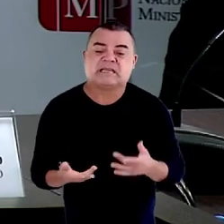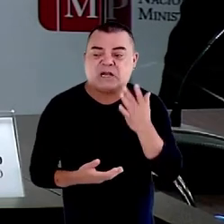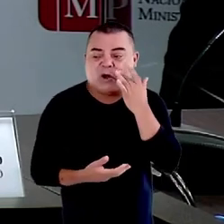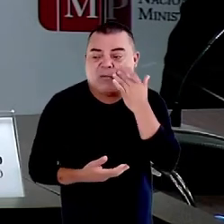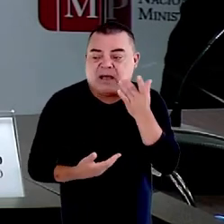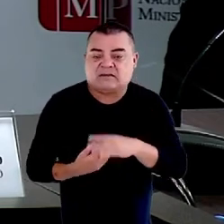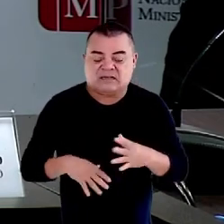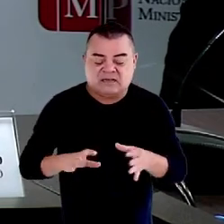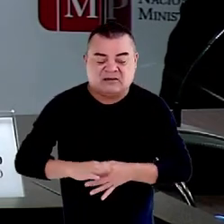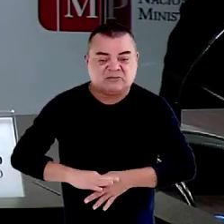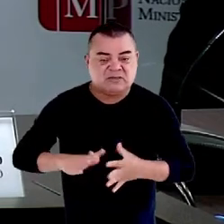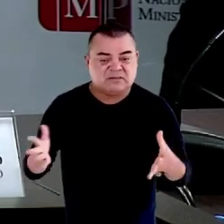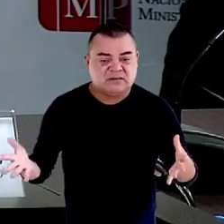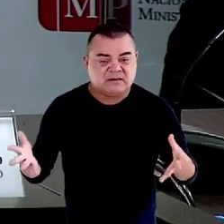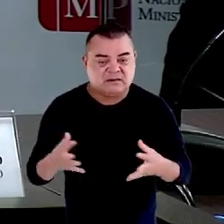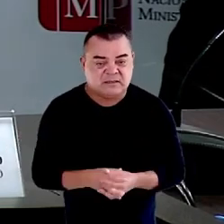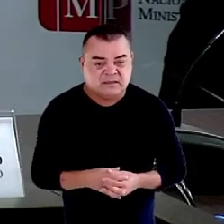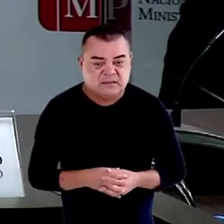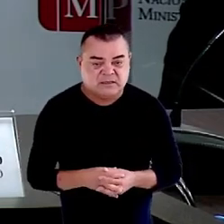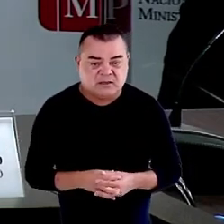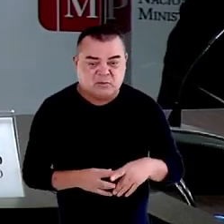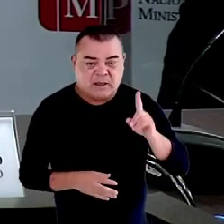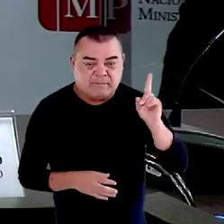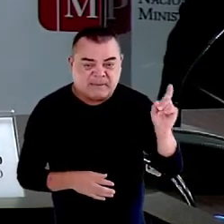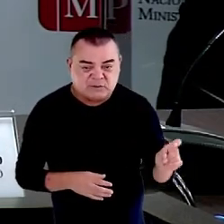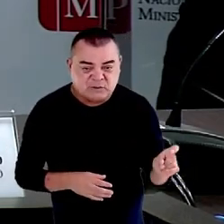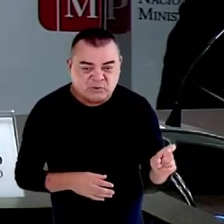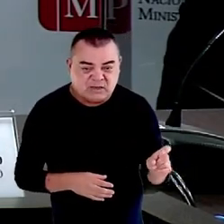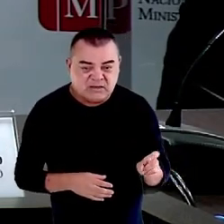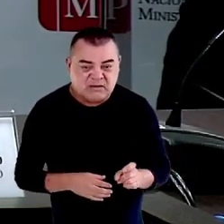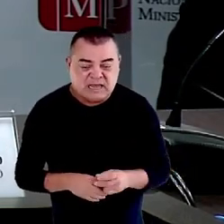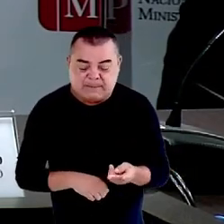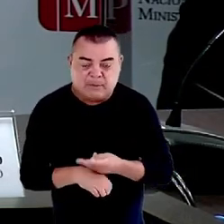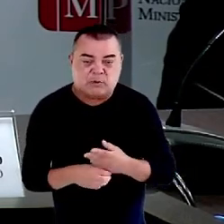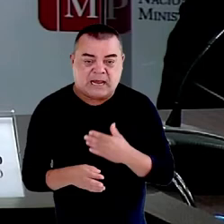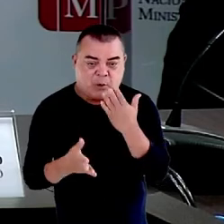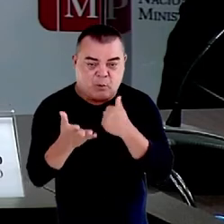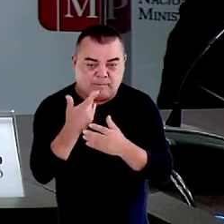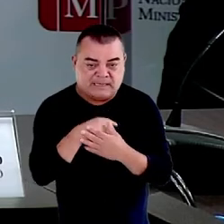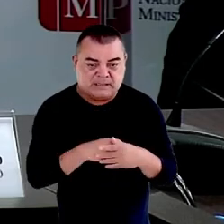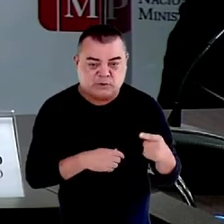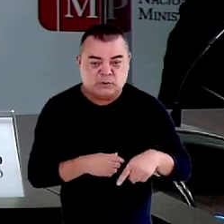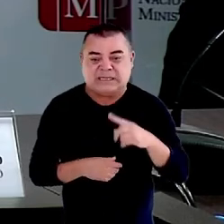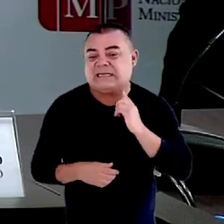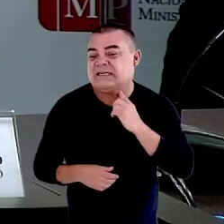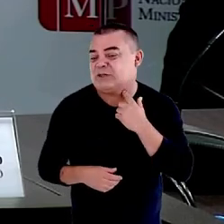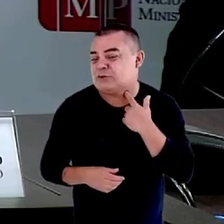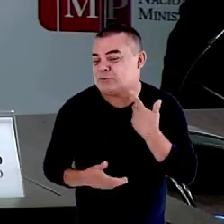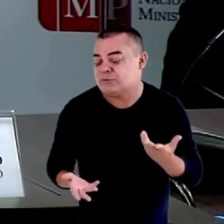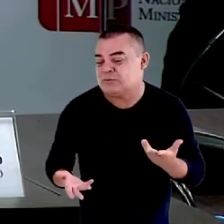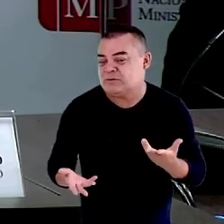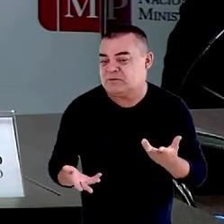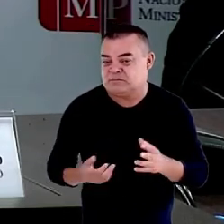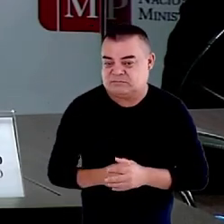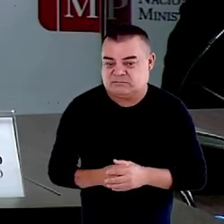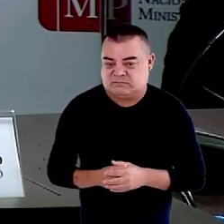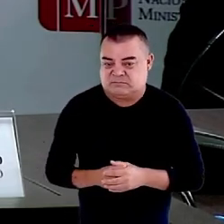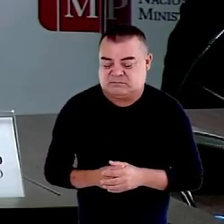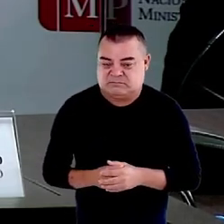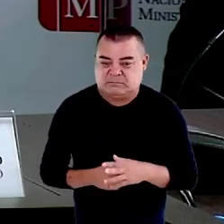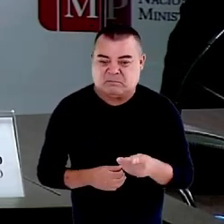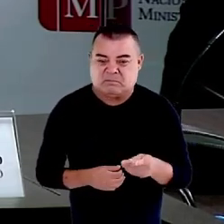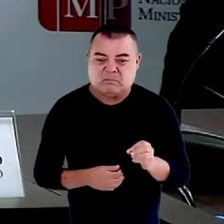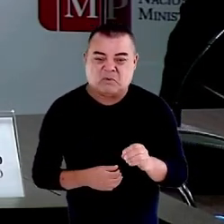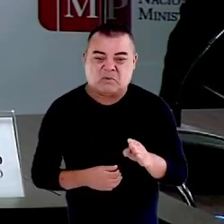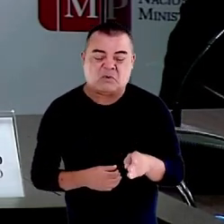autorizar um ser humano a revirar latas de lixo para pegar comidas podres, estragadas, como